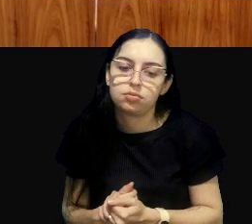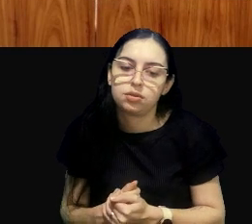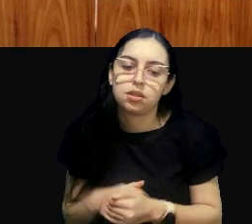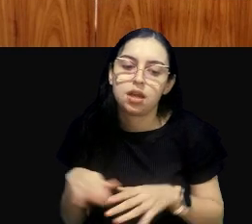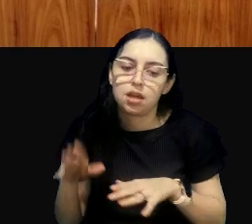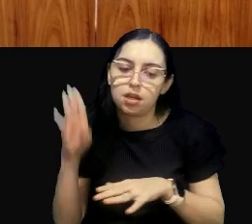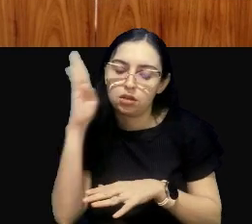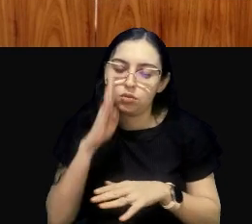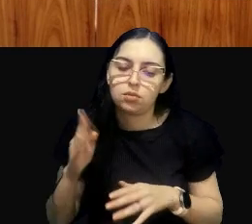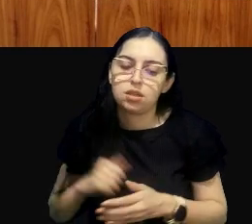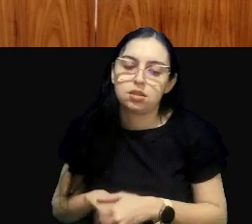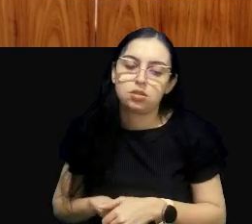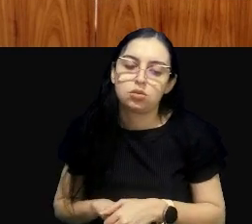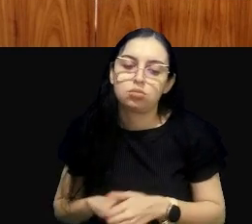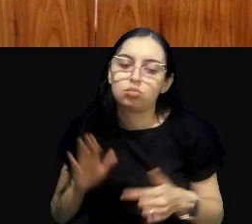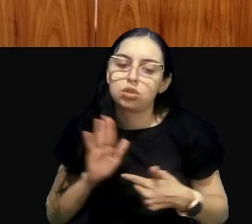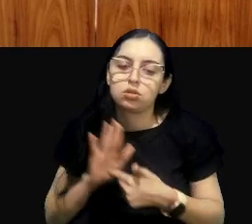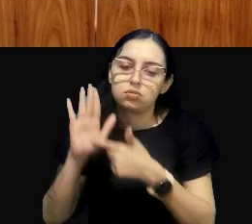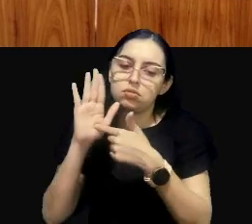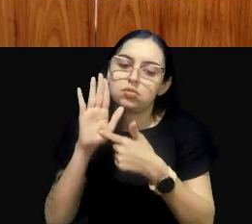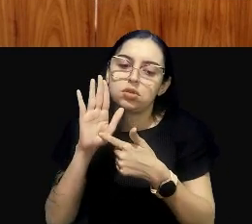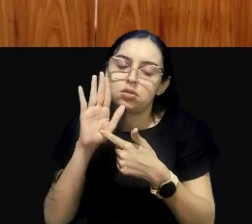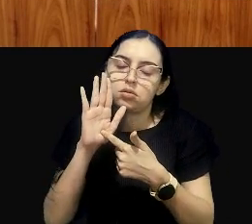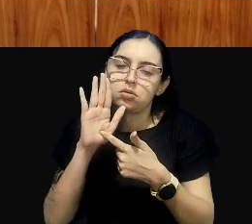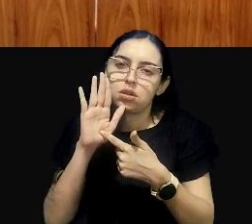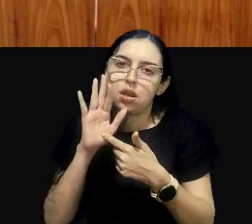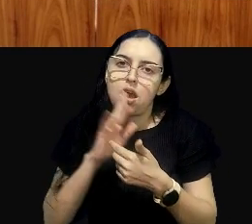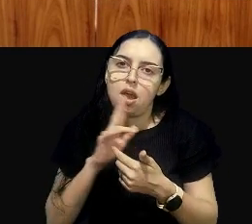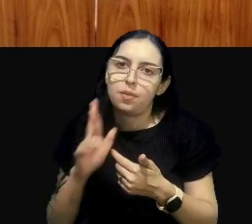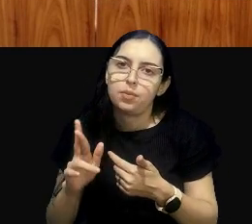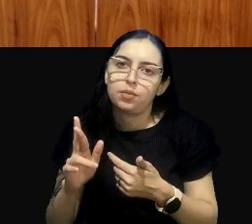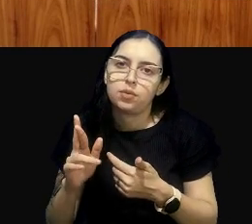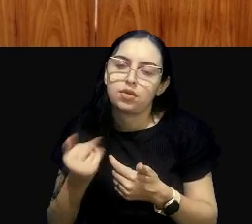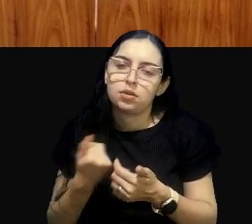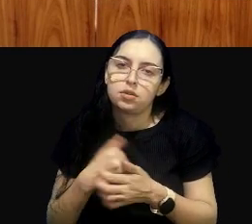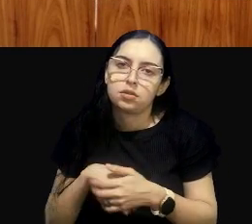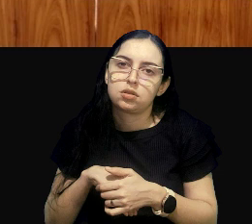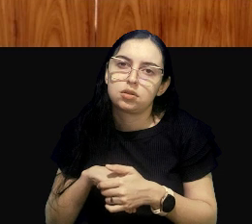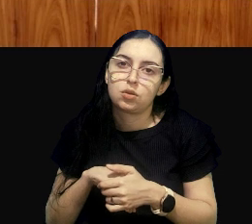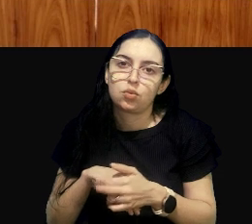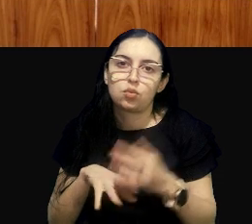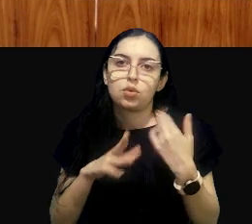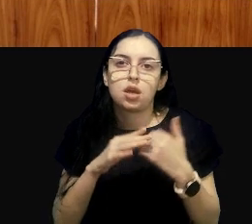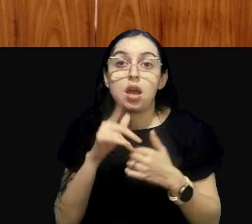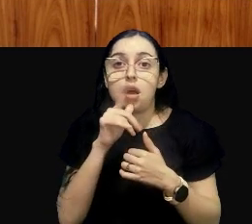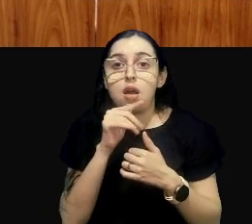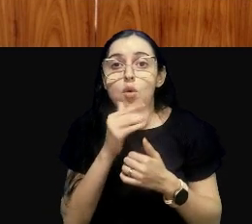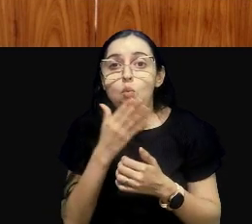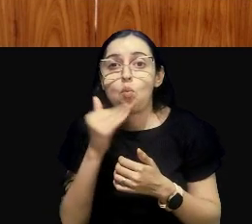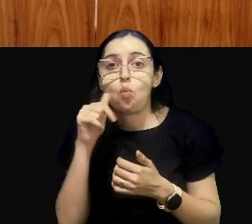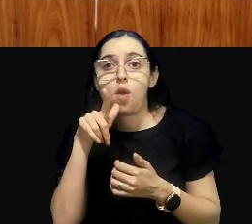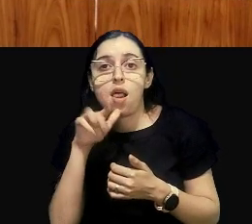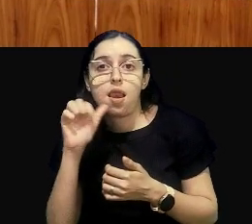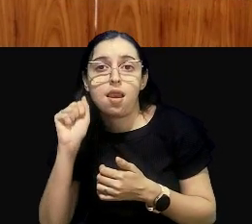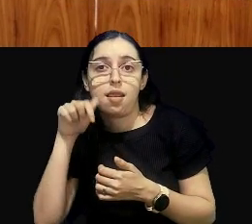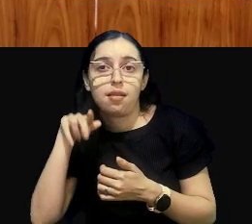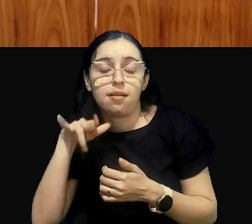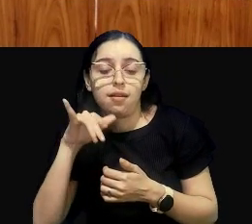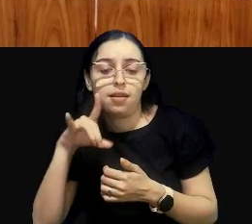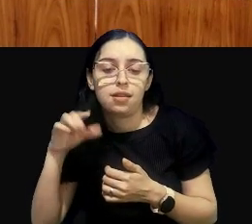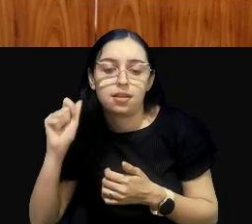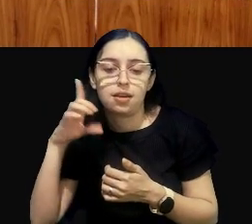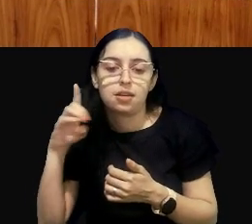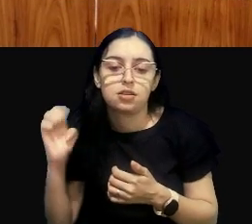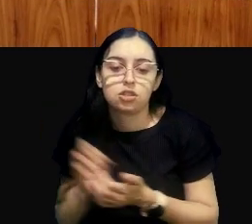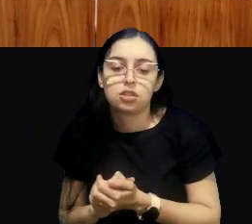no Brasil, então esses indicadores acabam não refletindo a qualidade da água, infelizmente. No caso do Rio Pinheiros, do Rio